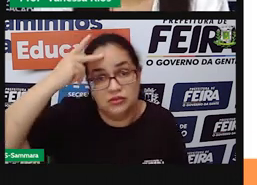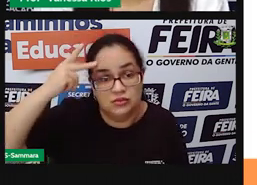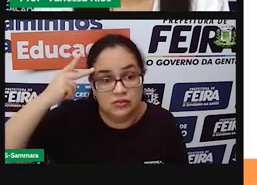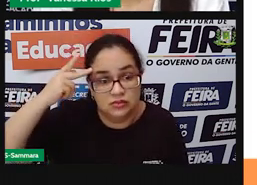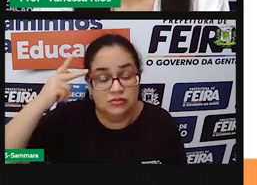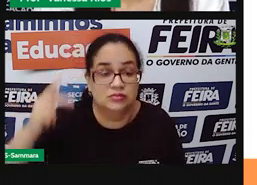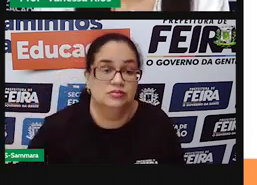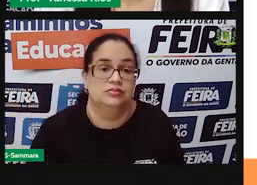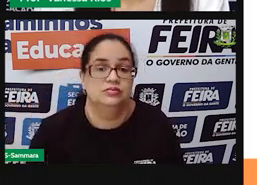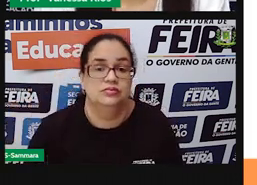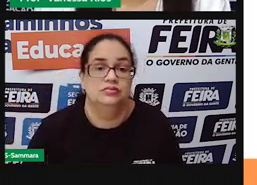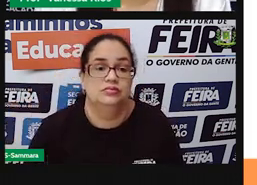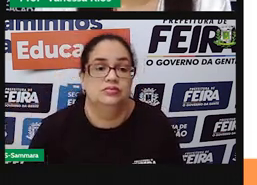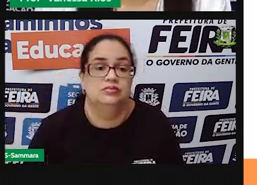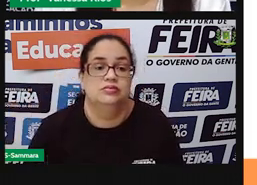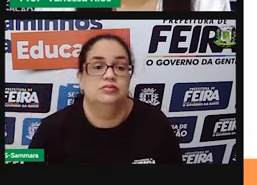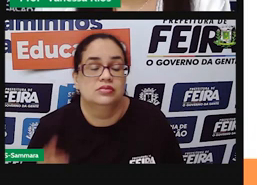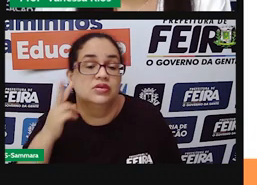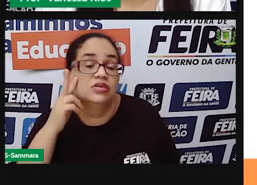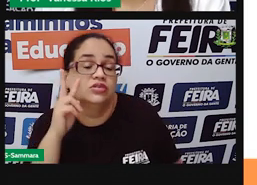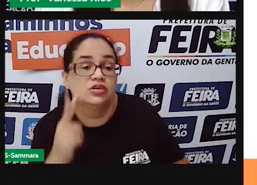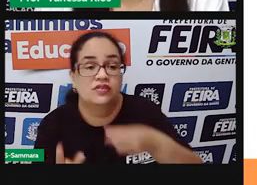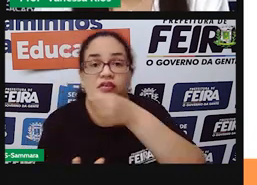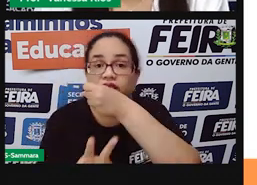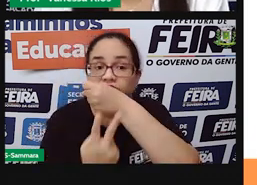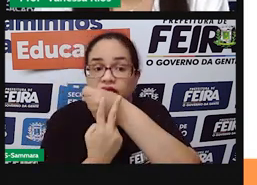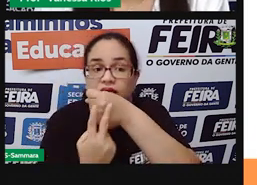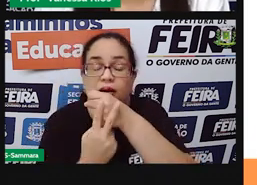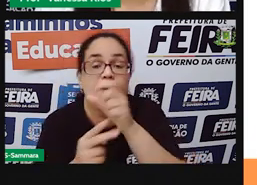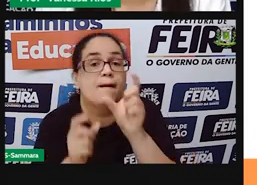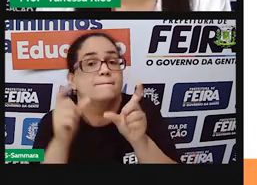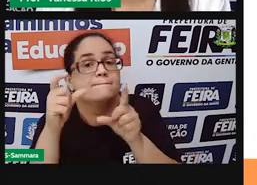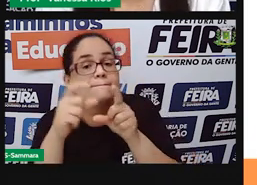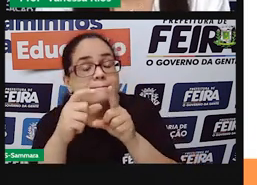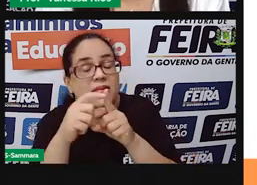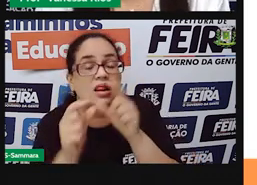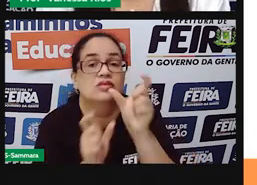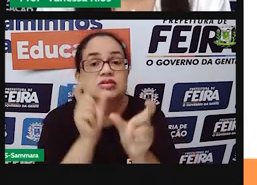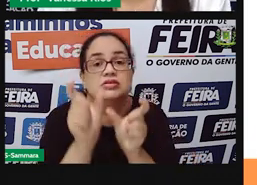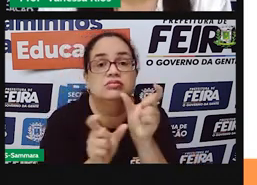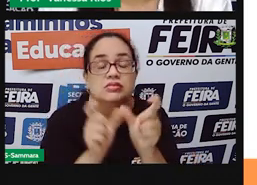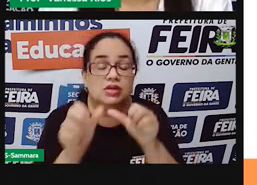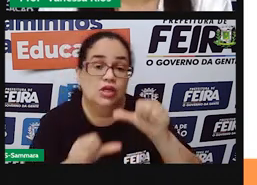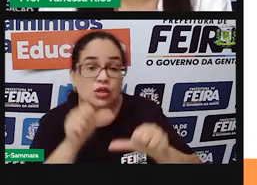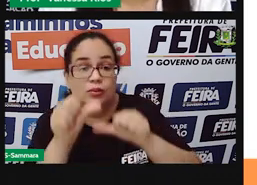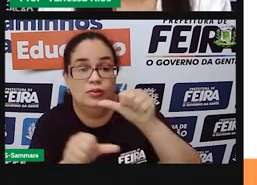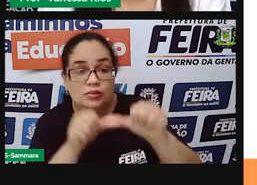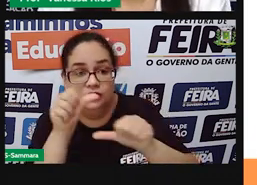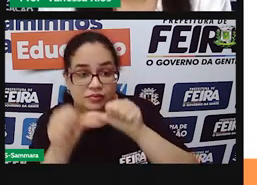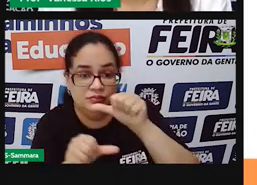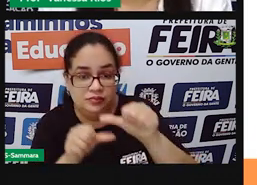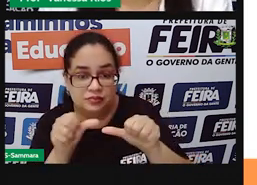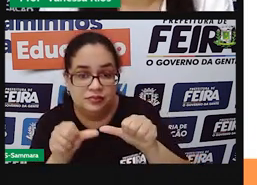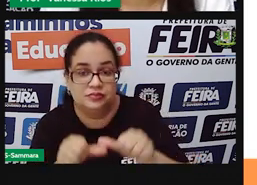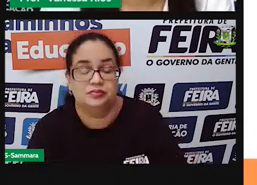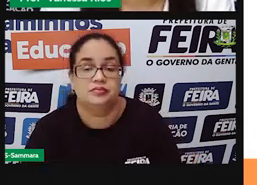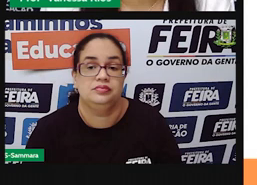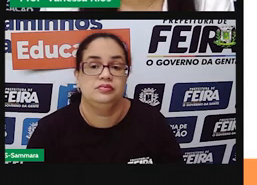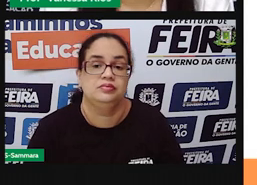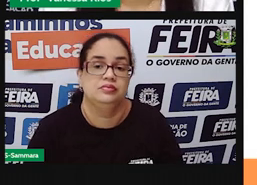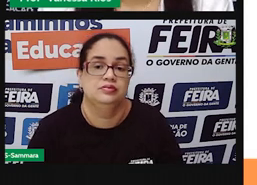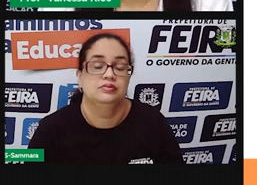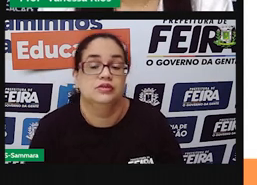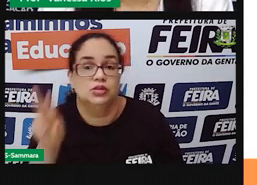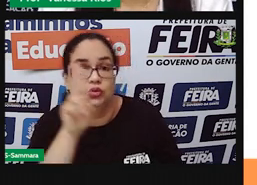do singular. Porque a gente viu que os verbos são palavras variáveis. Então, eles mudam, né? De acordo com o que vai sendo